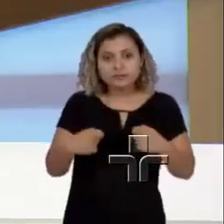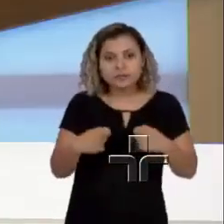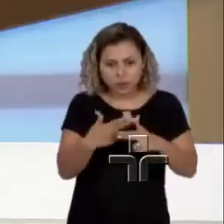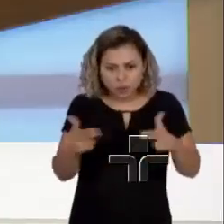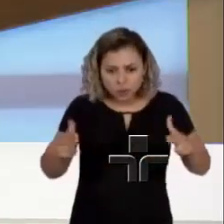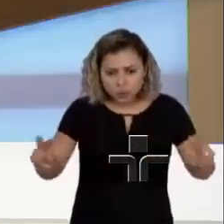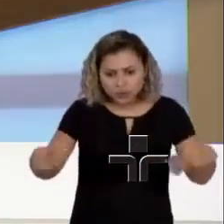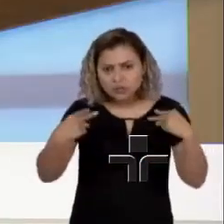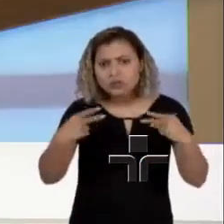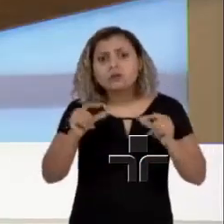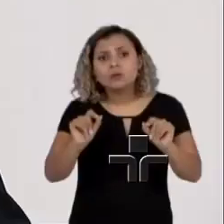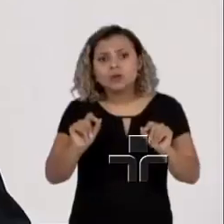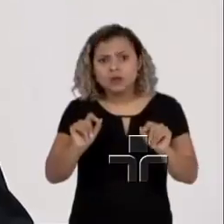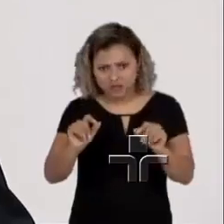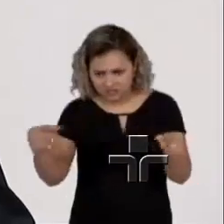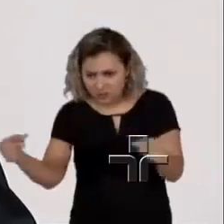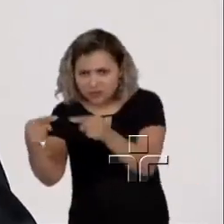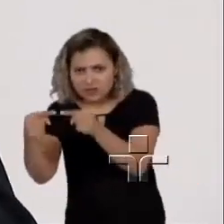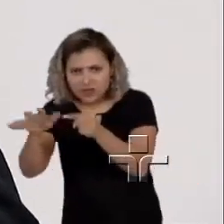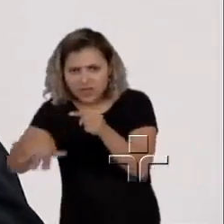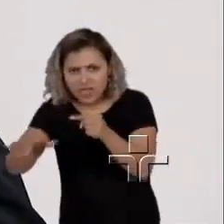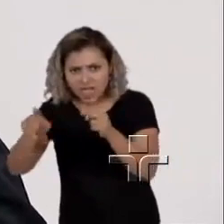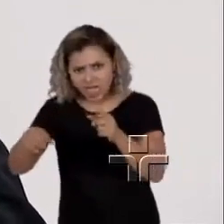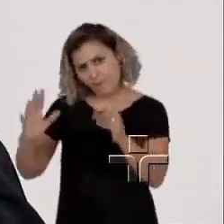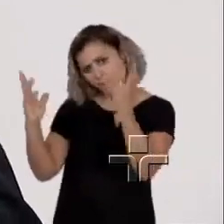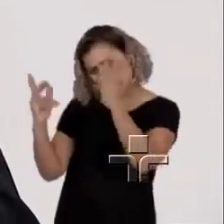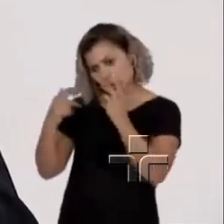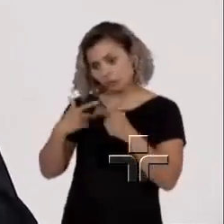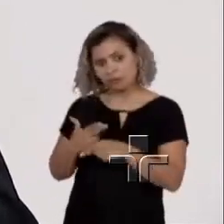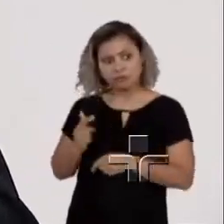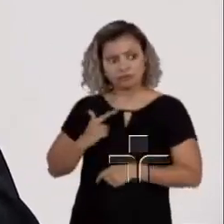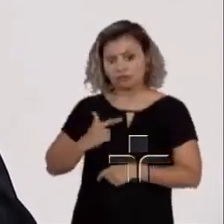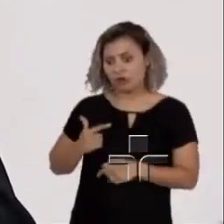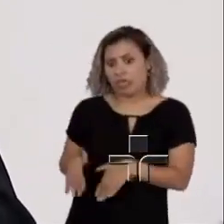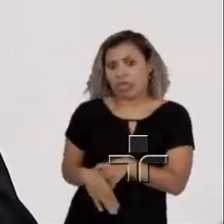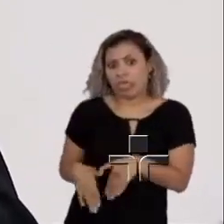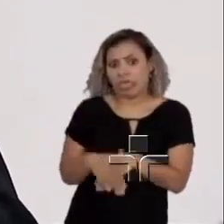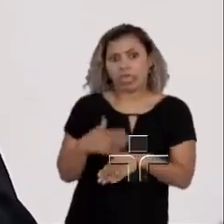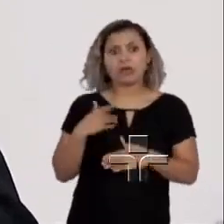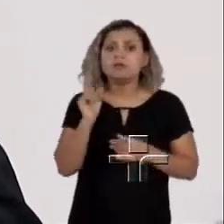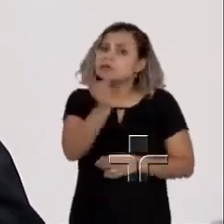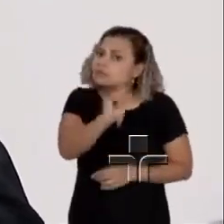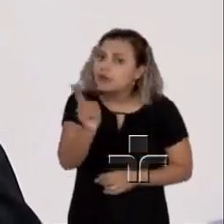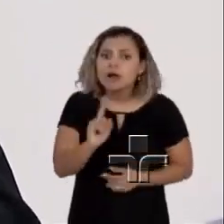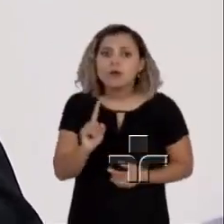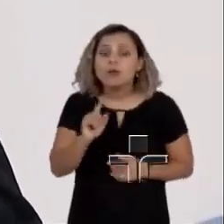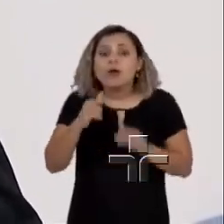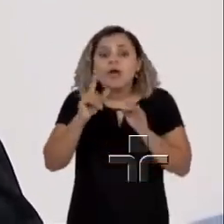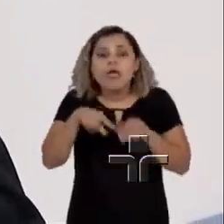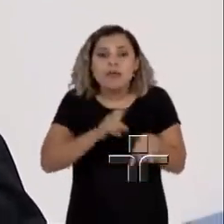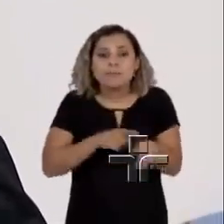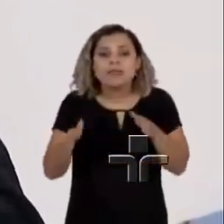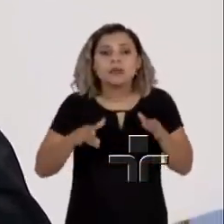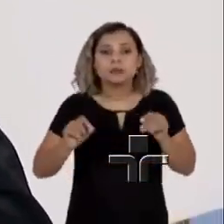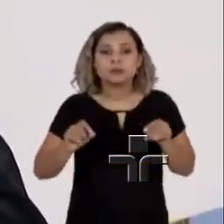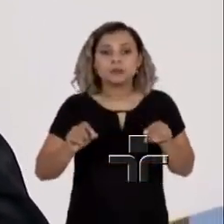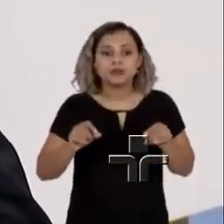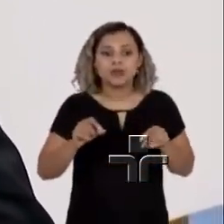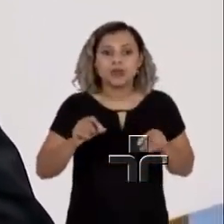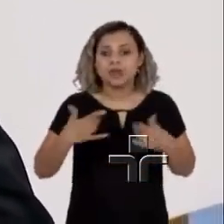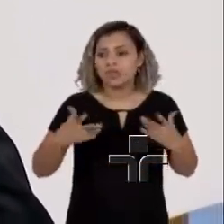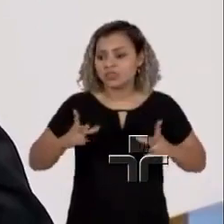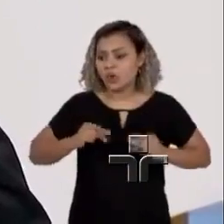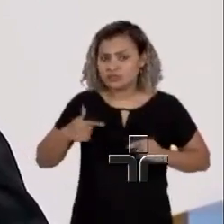nus não tem a ver com uma questão de pudor, tem a ver exatamente com a noção que a partir dali, isto é, vai